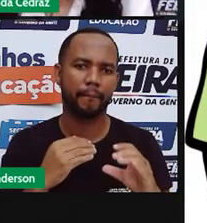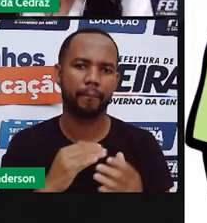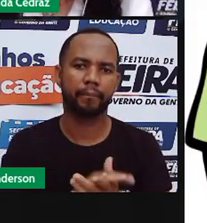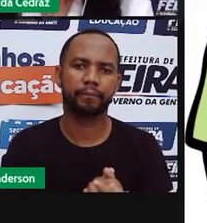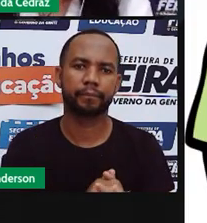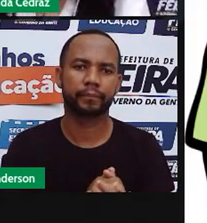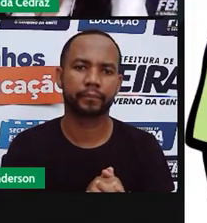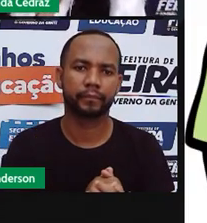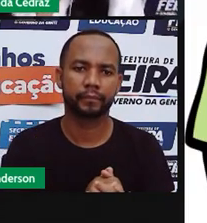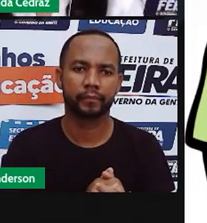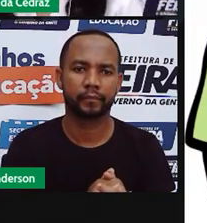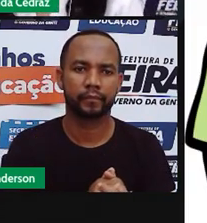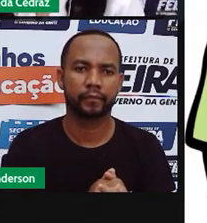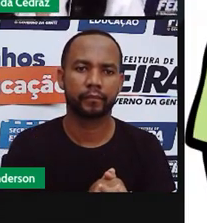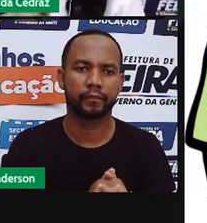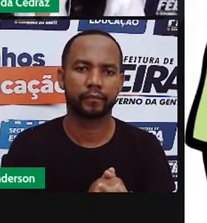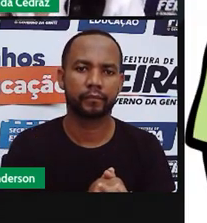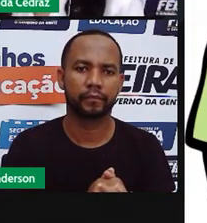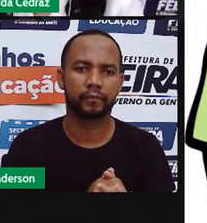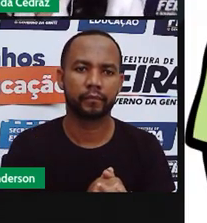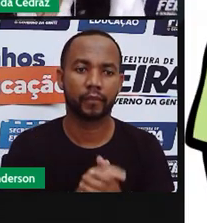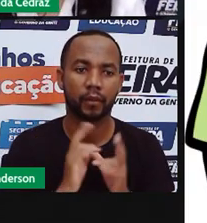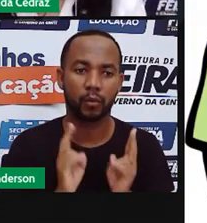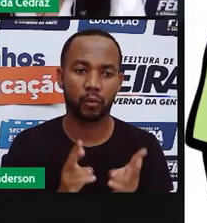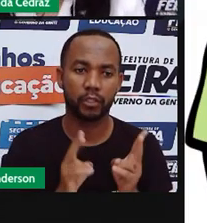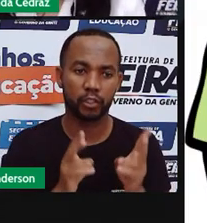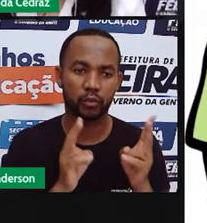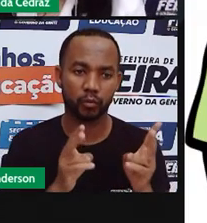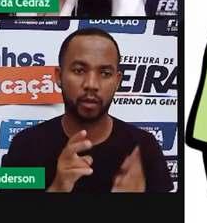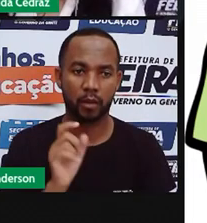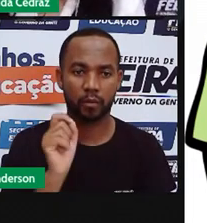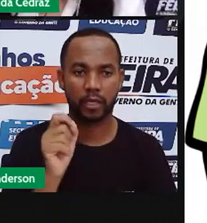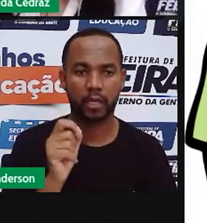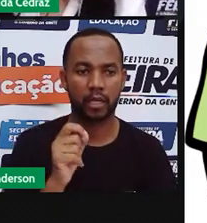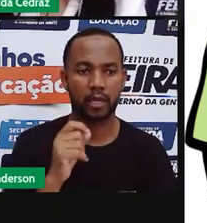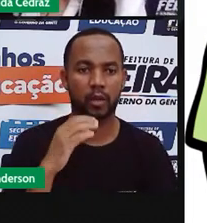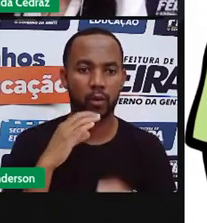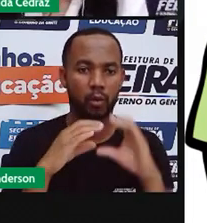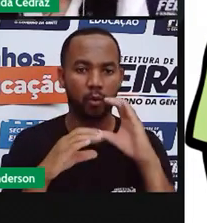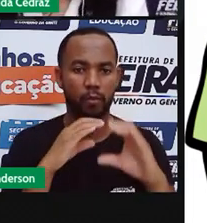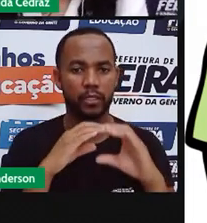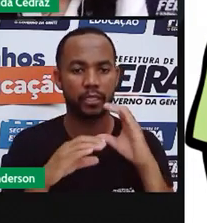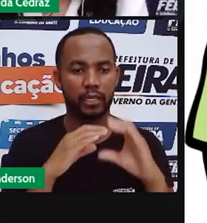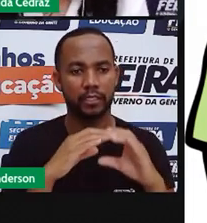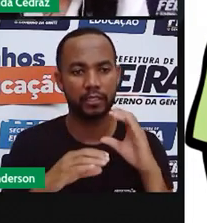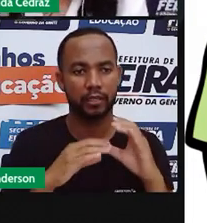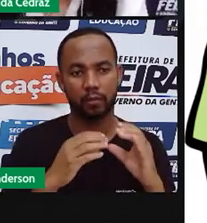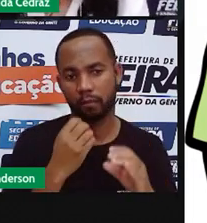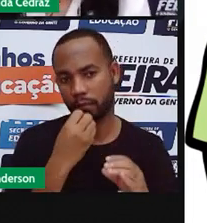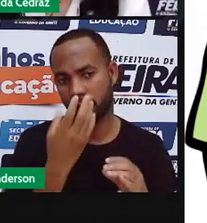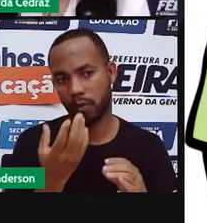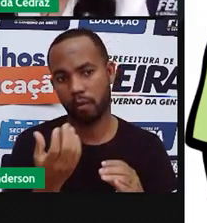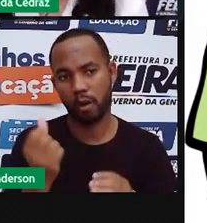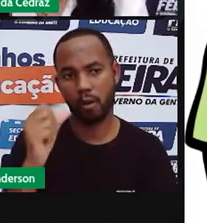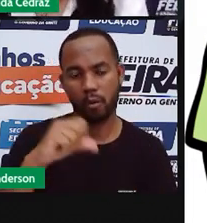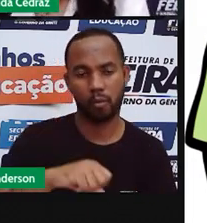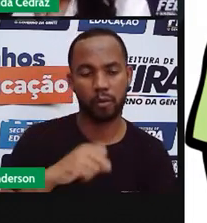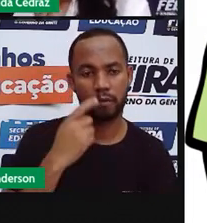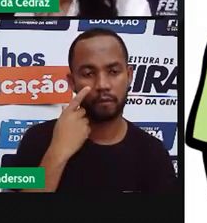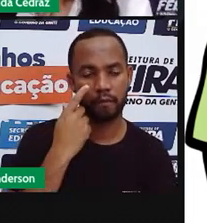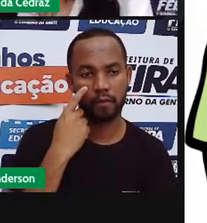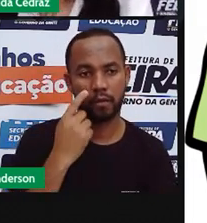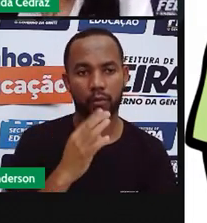E agora, nós vamos continuar com esse dilema, positivo ou negativo? Vamos lá?